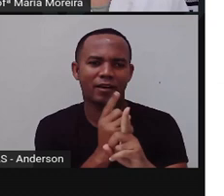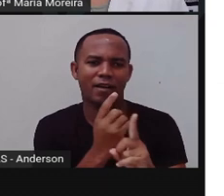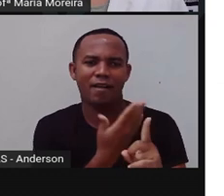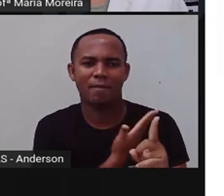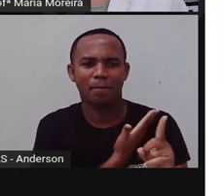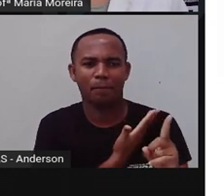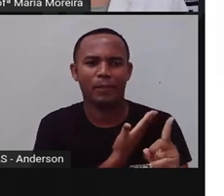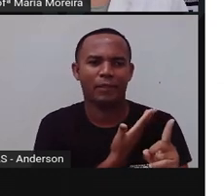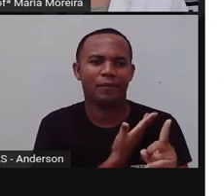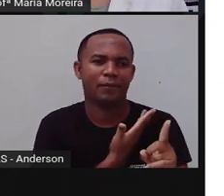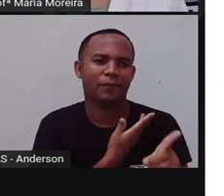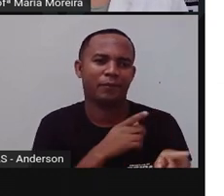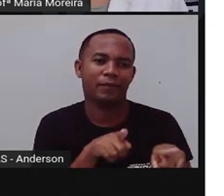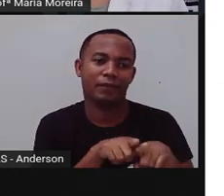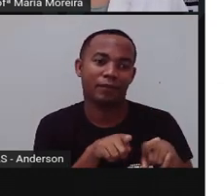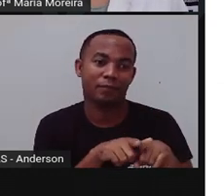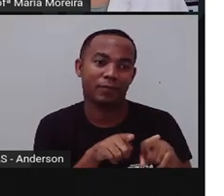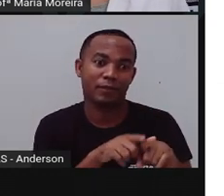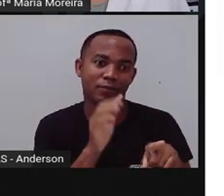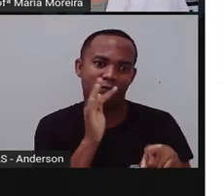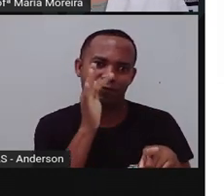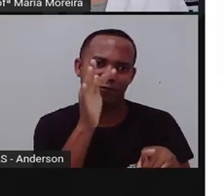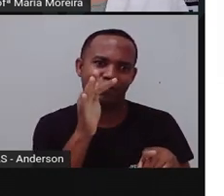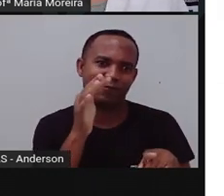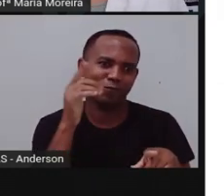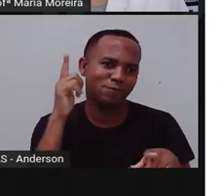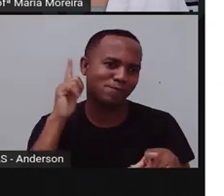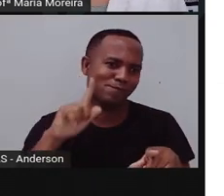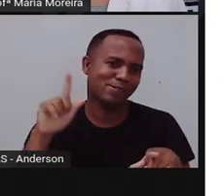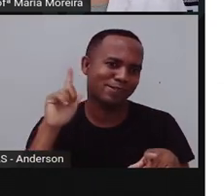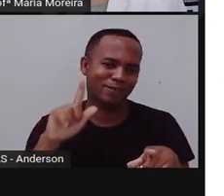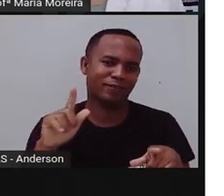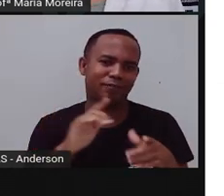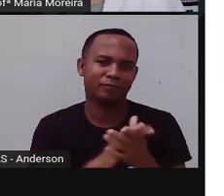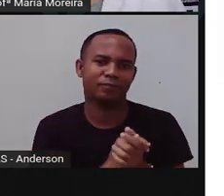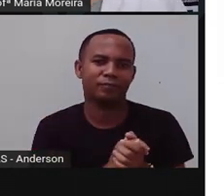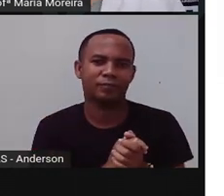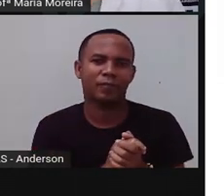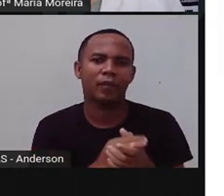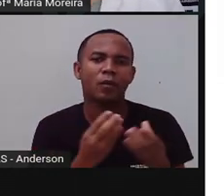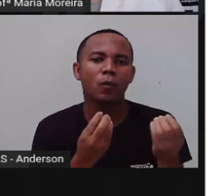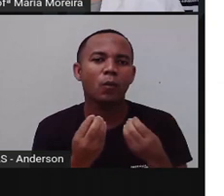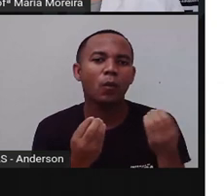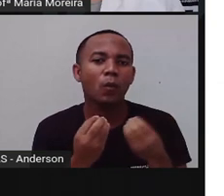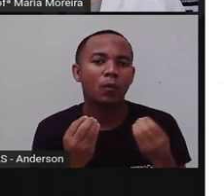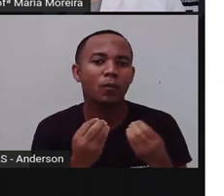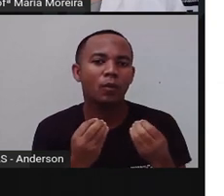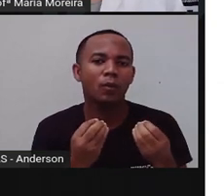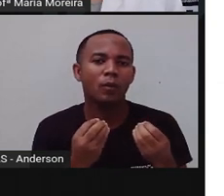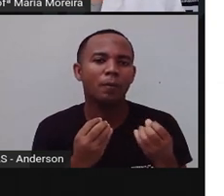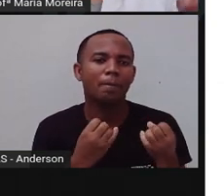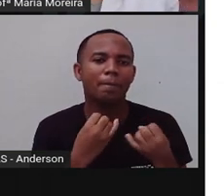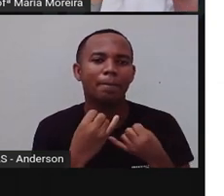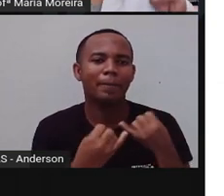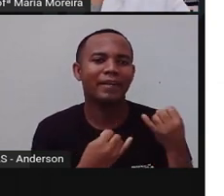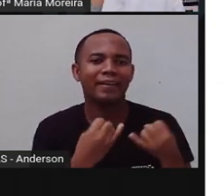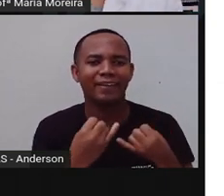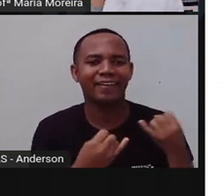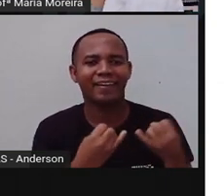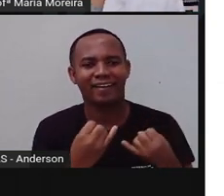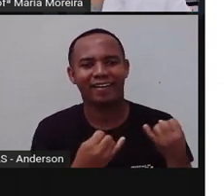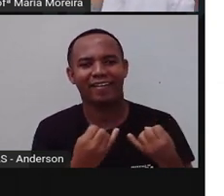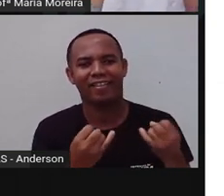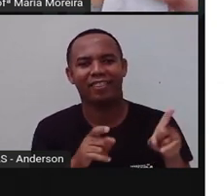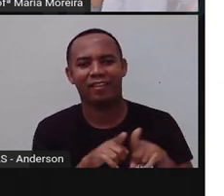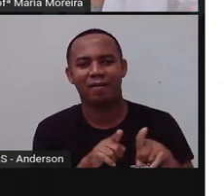preparar para o futuro. Certo? Mas, quando ele fala de se divertir, a tem que lembrar o quê? Que existe tempo.